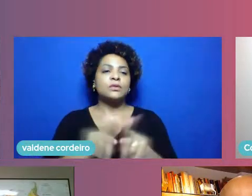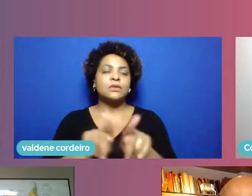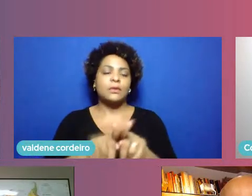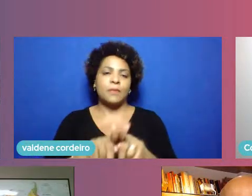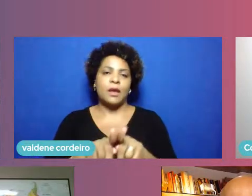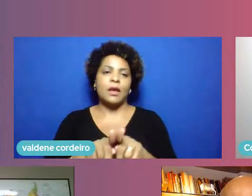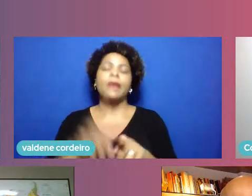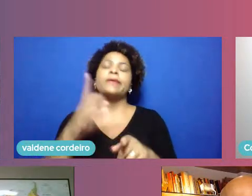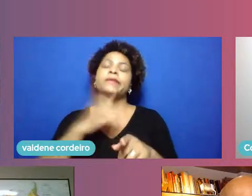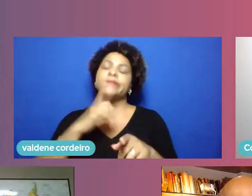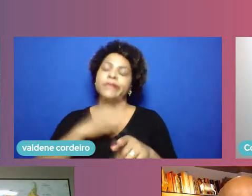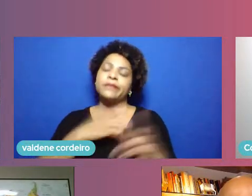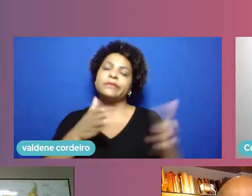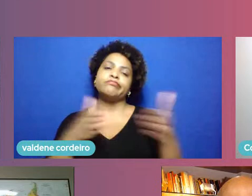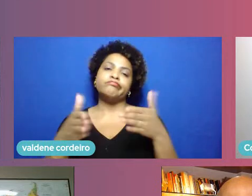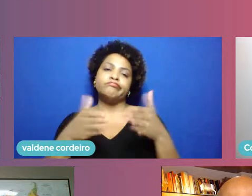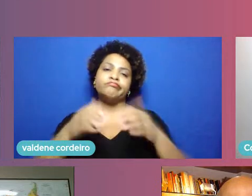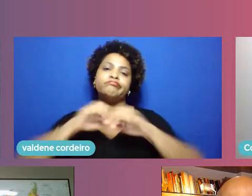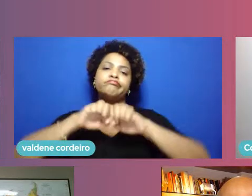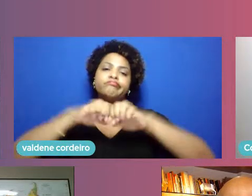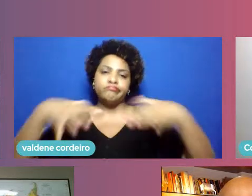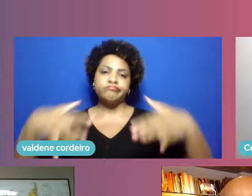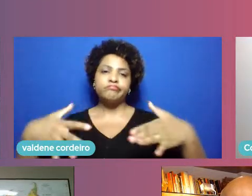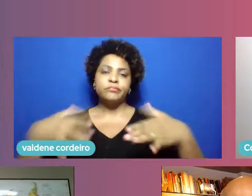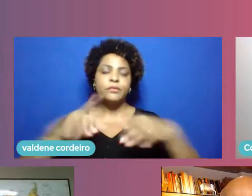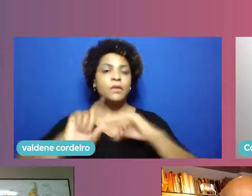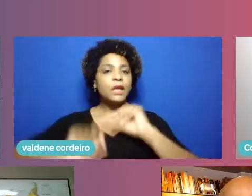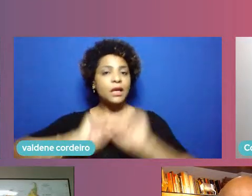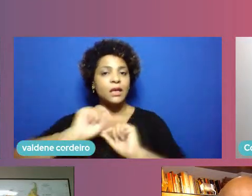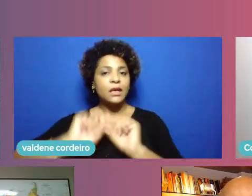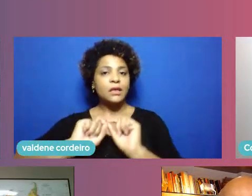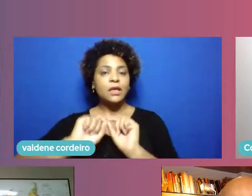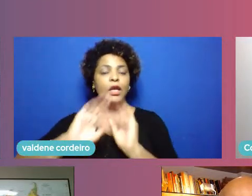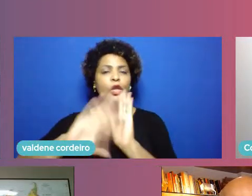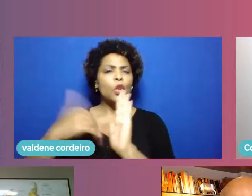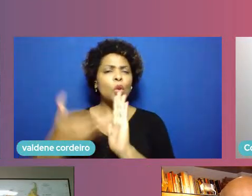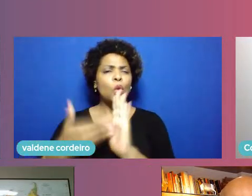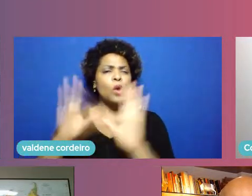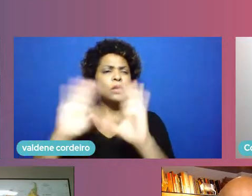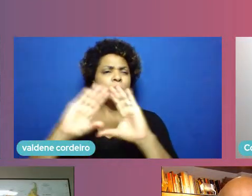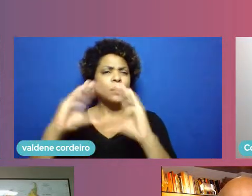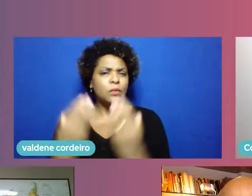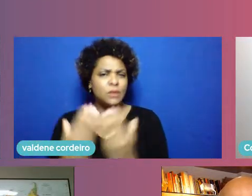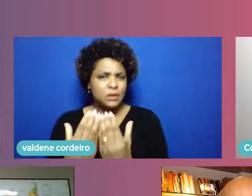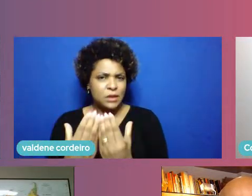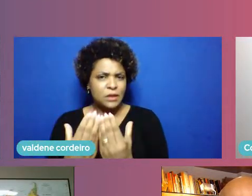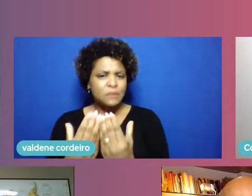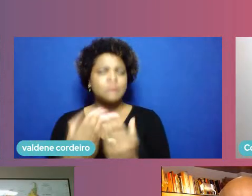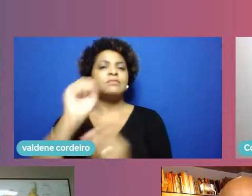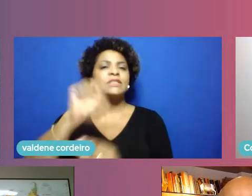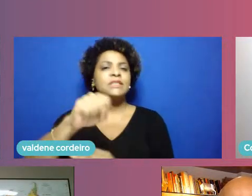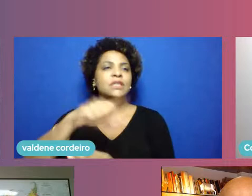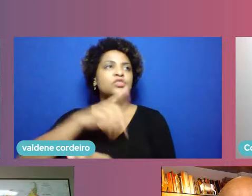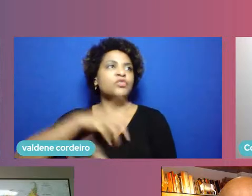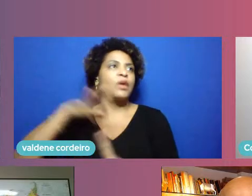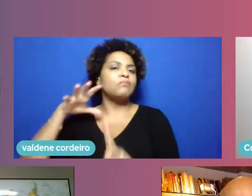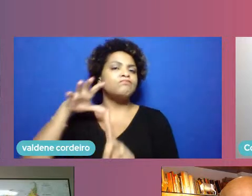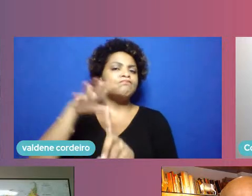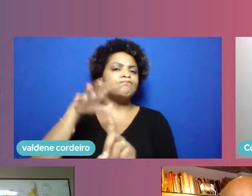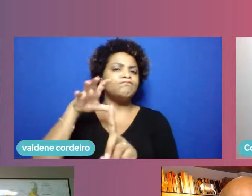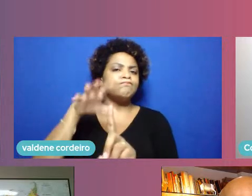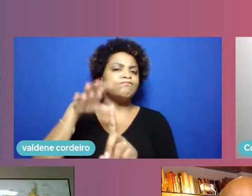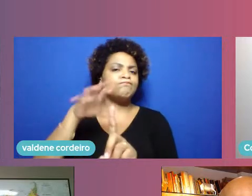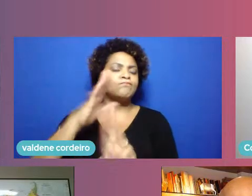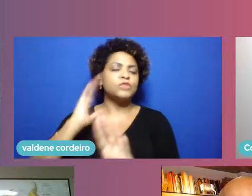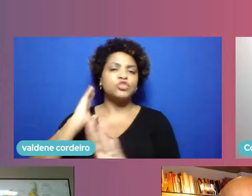pandemia onde, de alguma forma, todos os ecossistemas foram impactados direto ou indiretamente